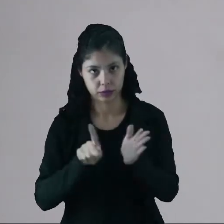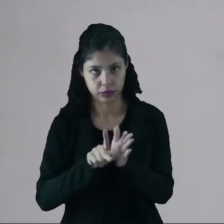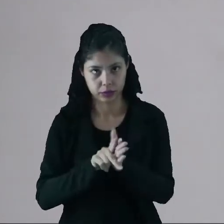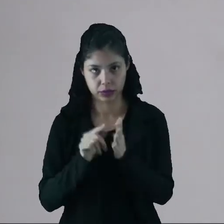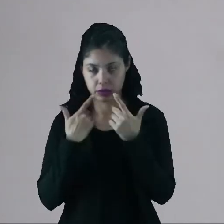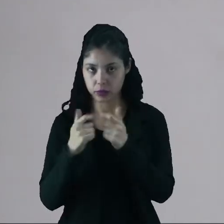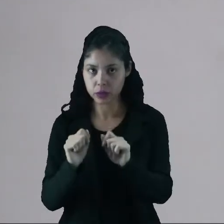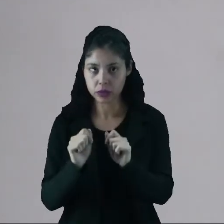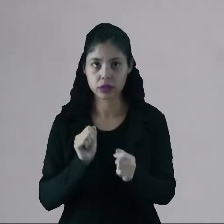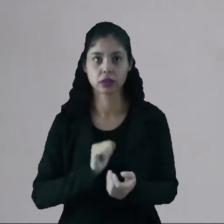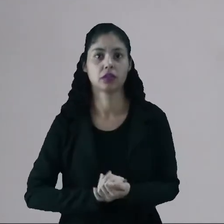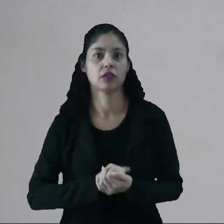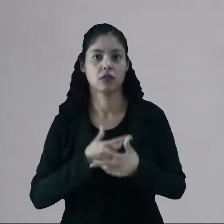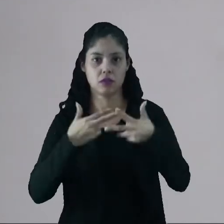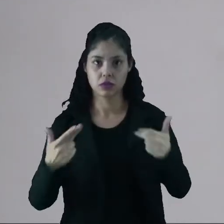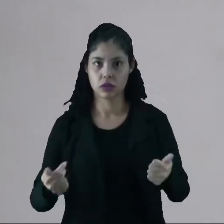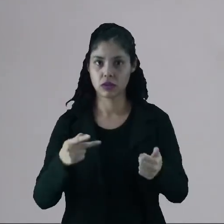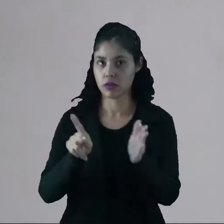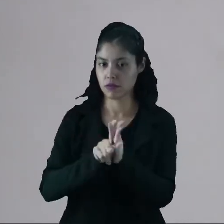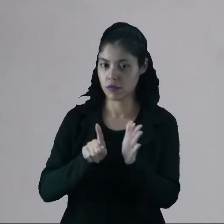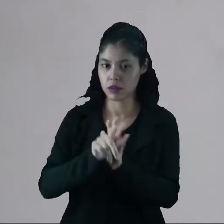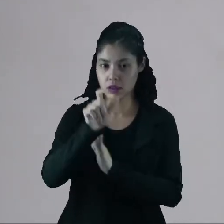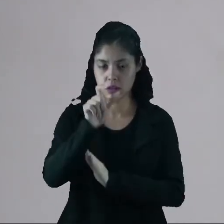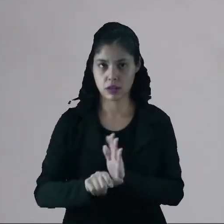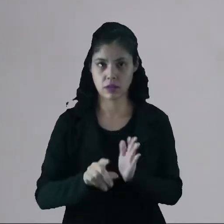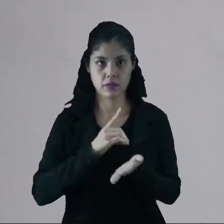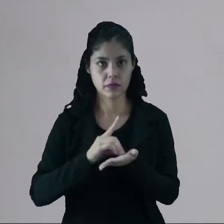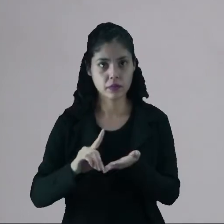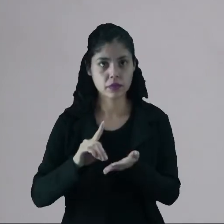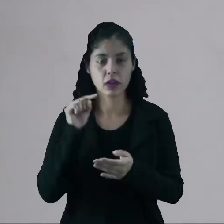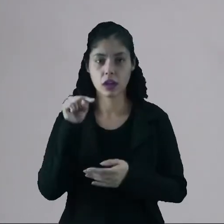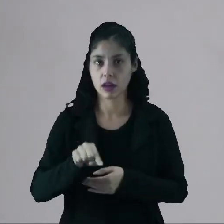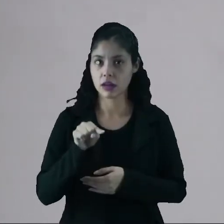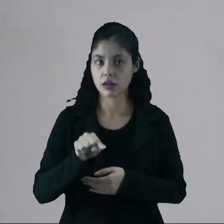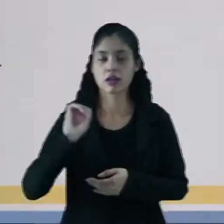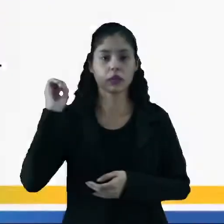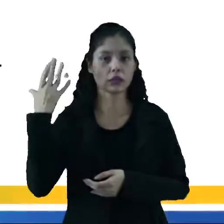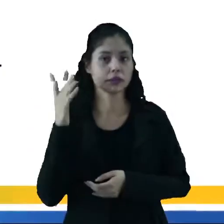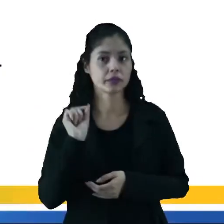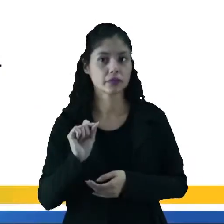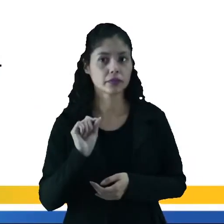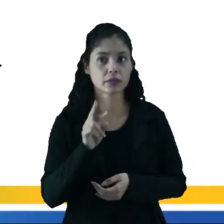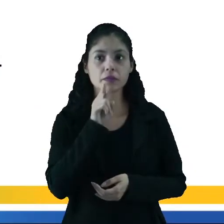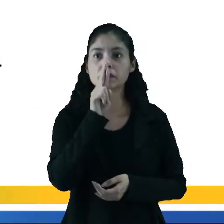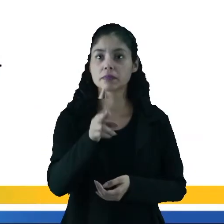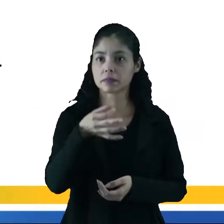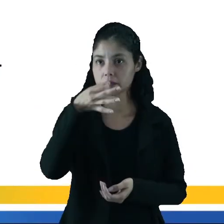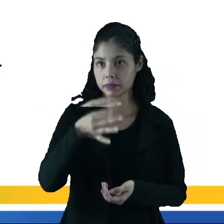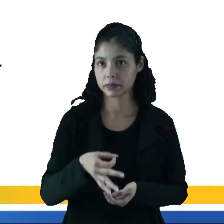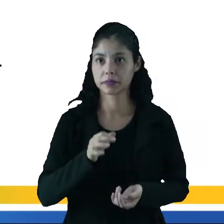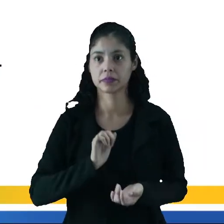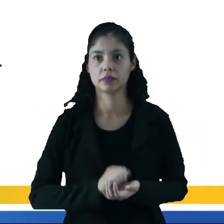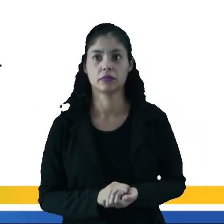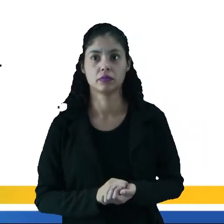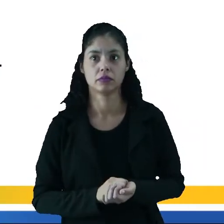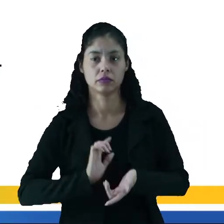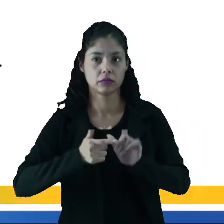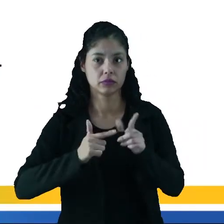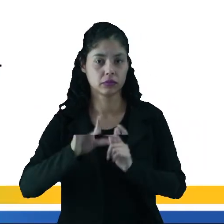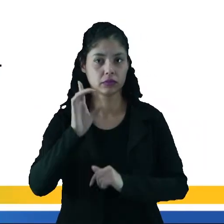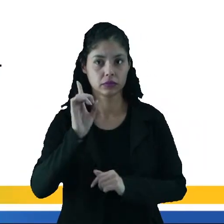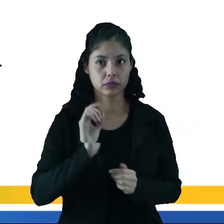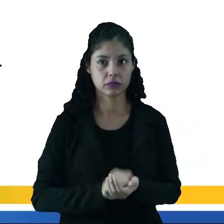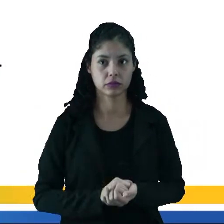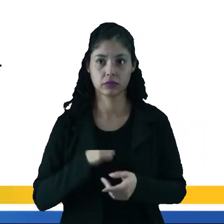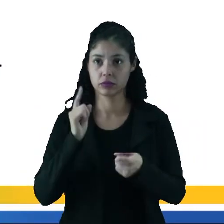língua. Então, é um objeto que fala dela mesma. Então, aqui nesse caso, gente, a resposta correta vai ser a